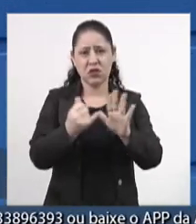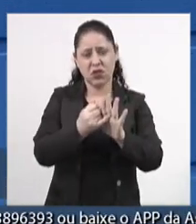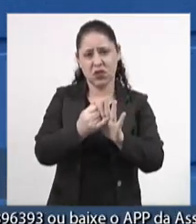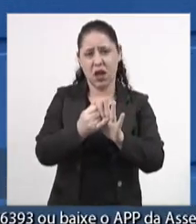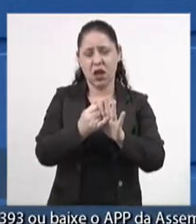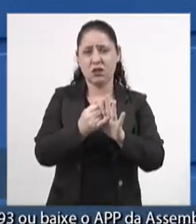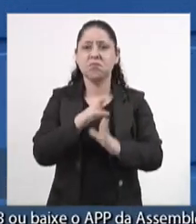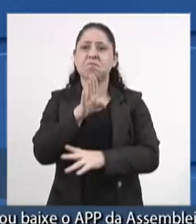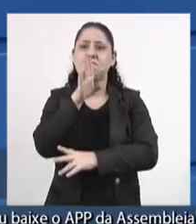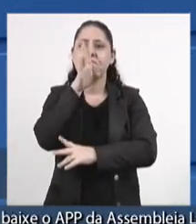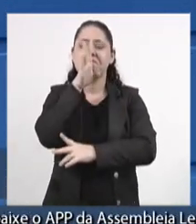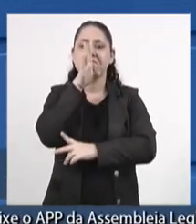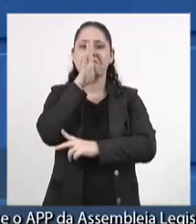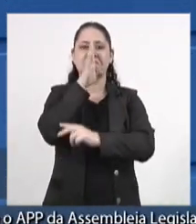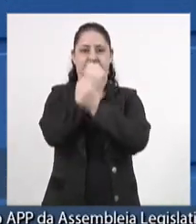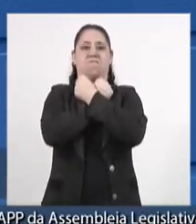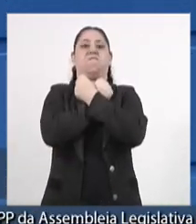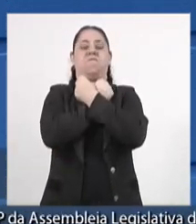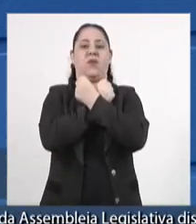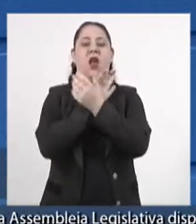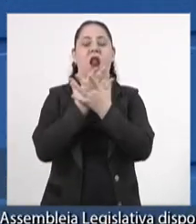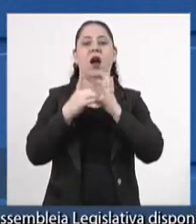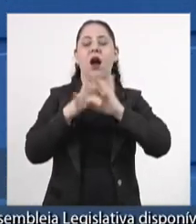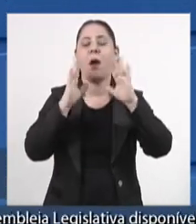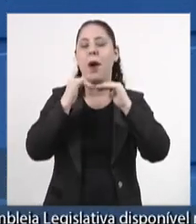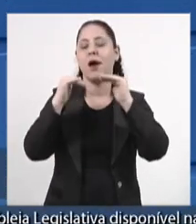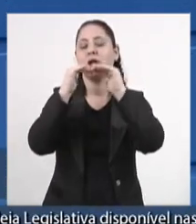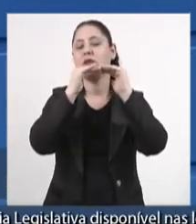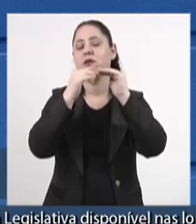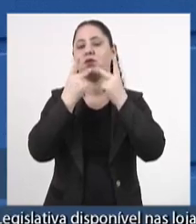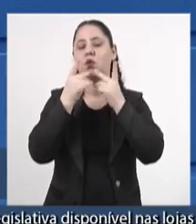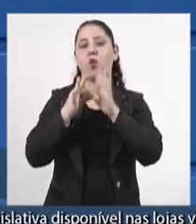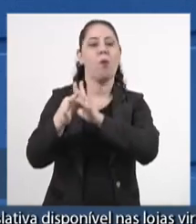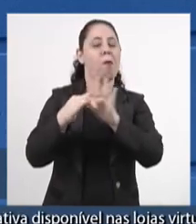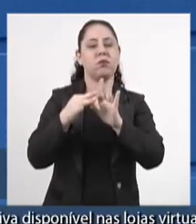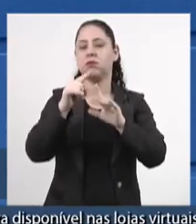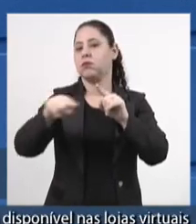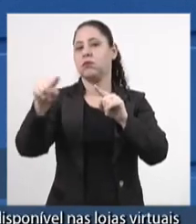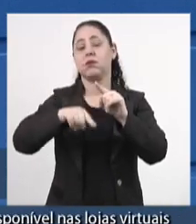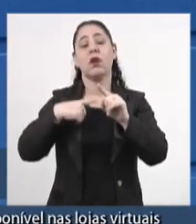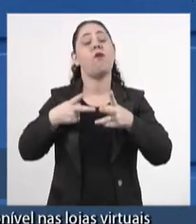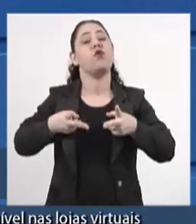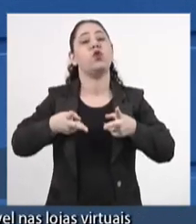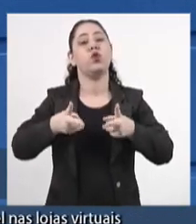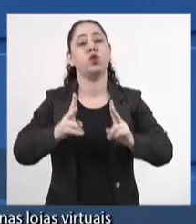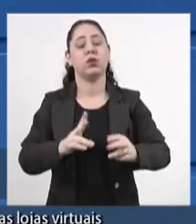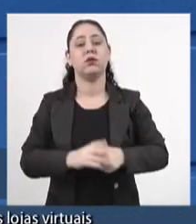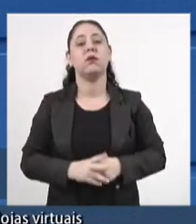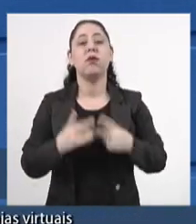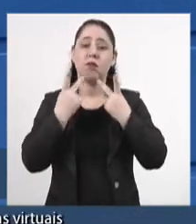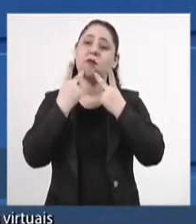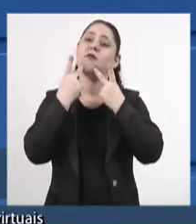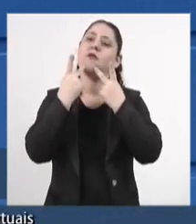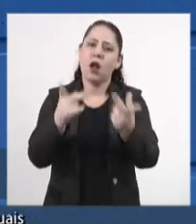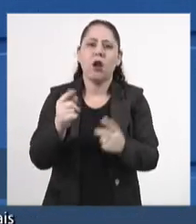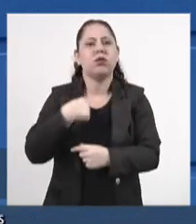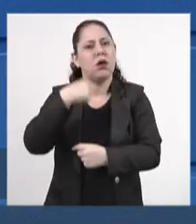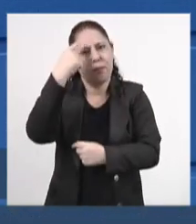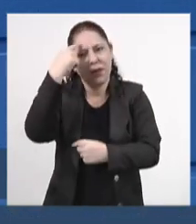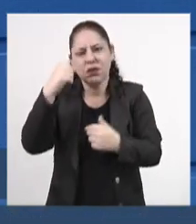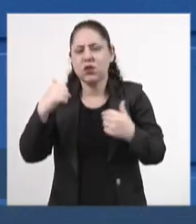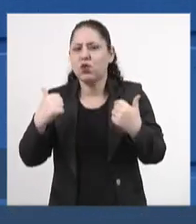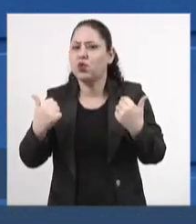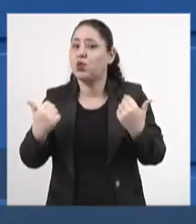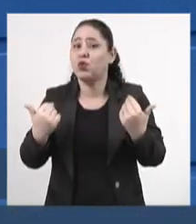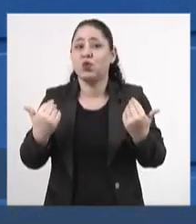faz censura, que ele cerceia a liberdade de opinião. Não cerceia. E eu vou continuar falando aquilo que eu